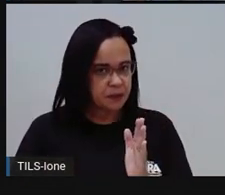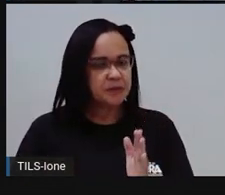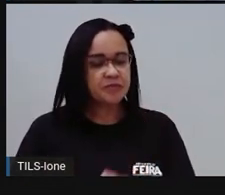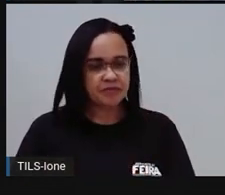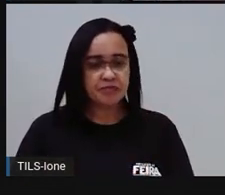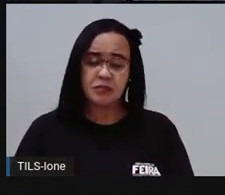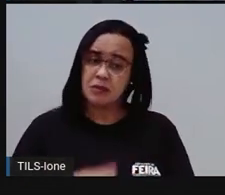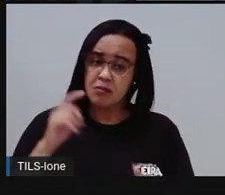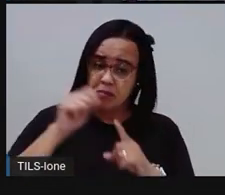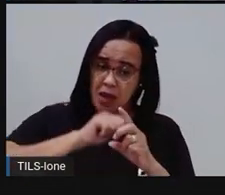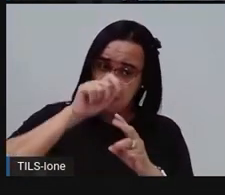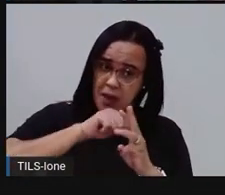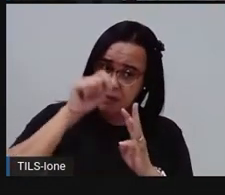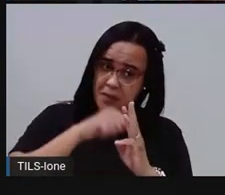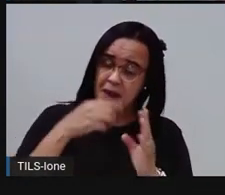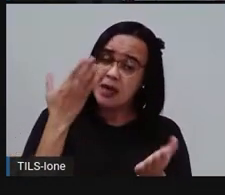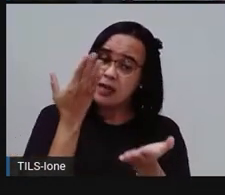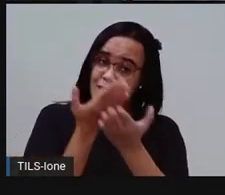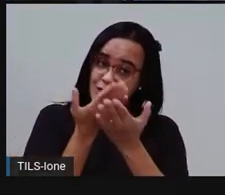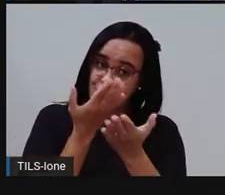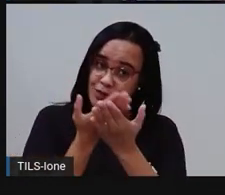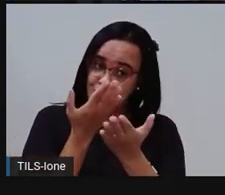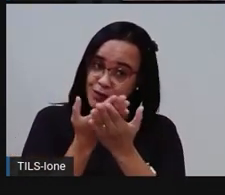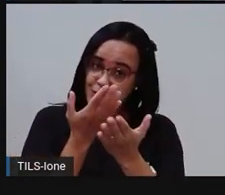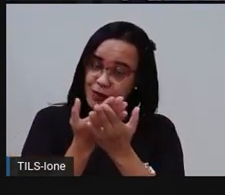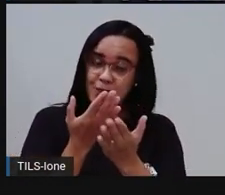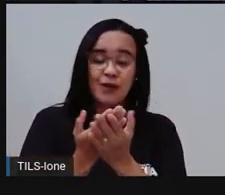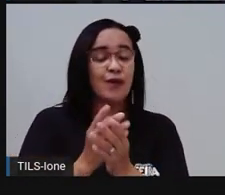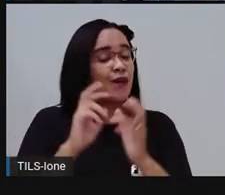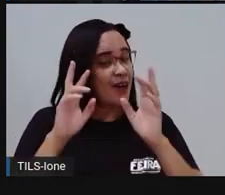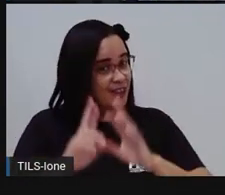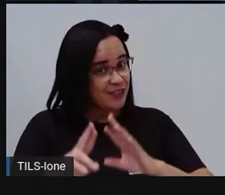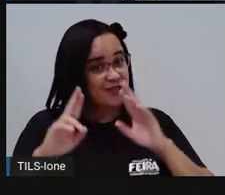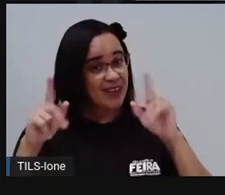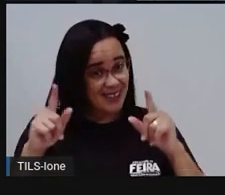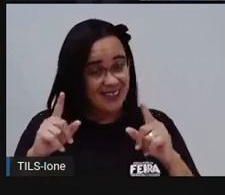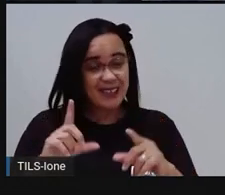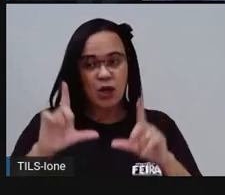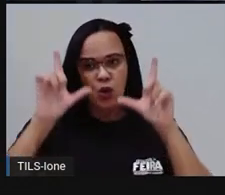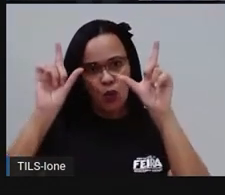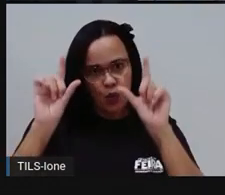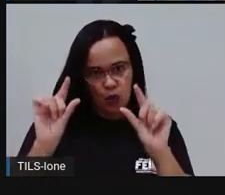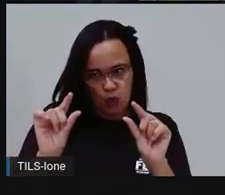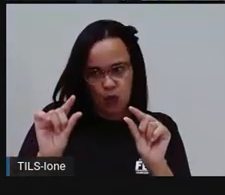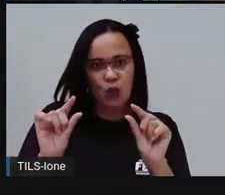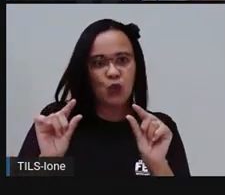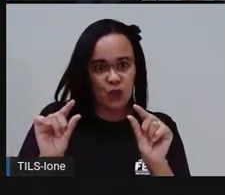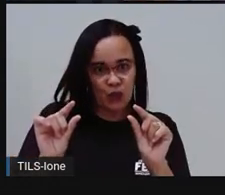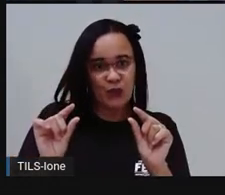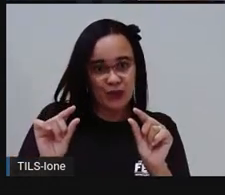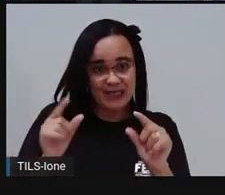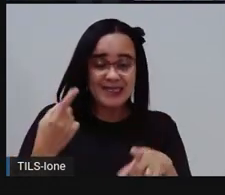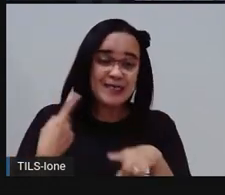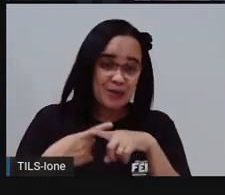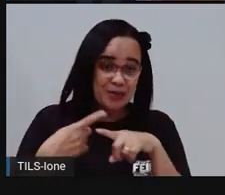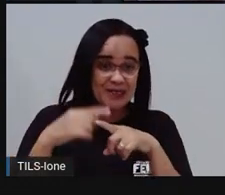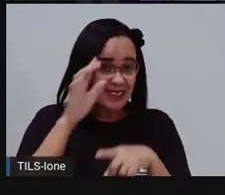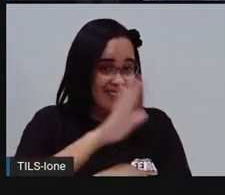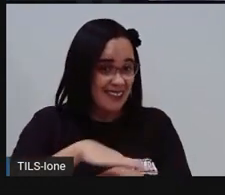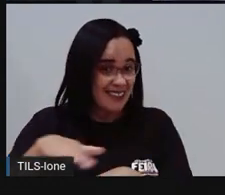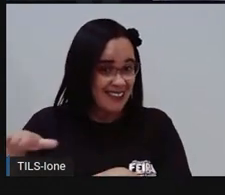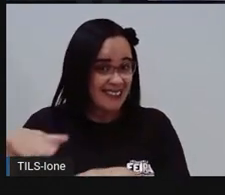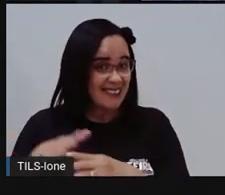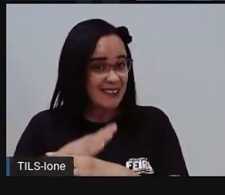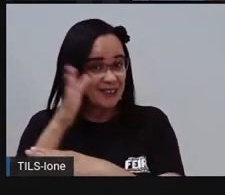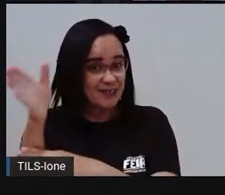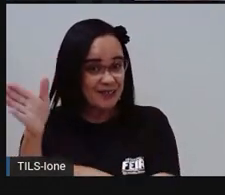escola, né? Aí esse consumo vai ser um pouco menor porque as crianças vão estar fora de casa, né? Geralmente quando a família toda